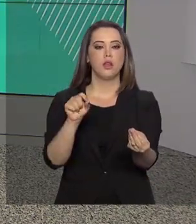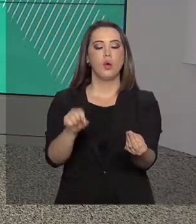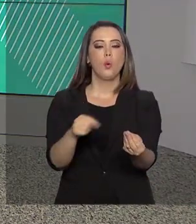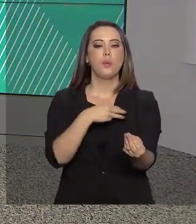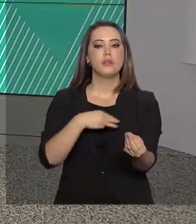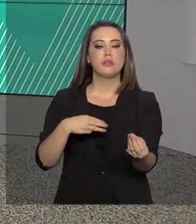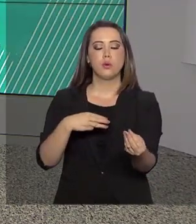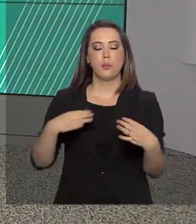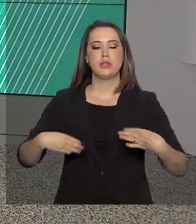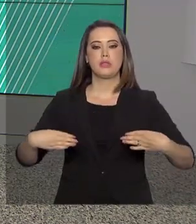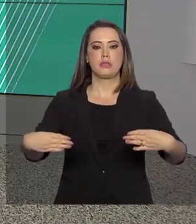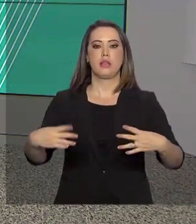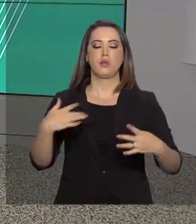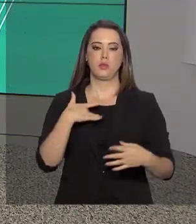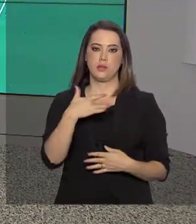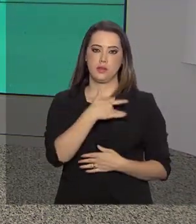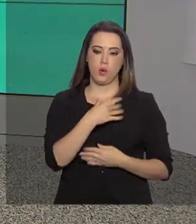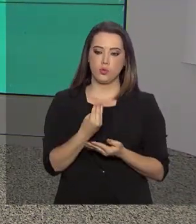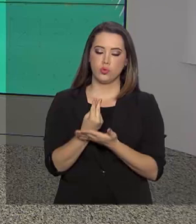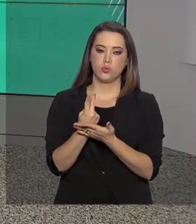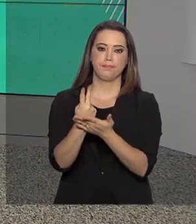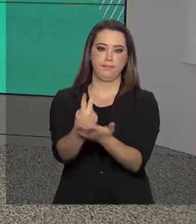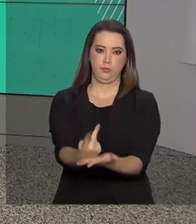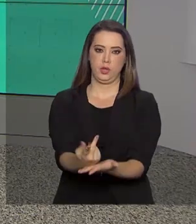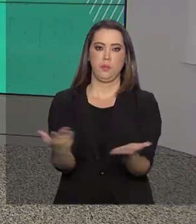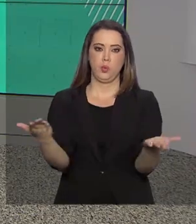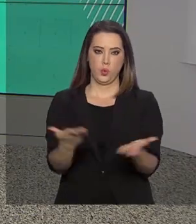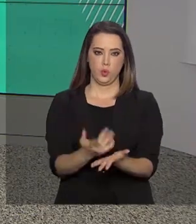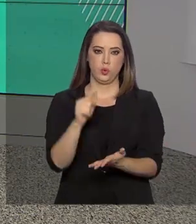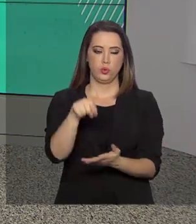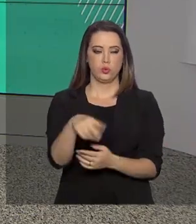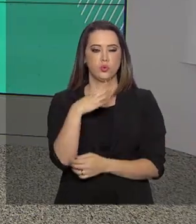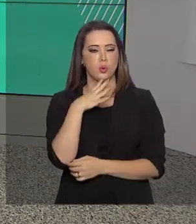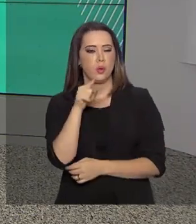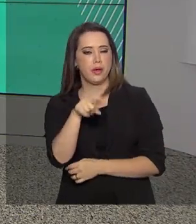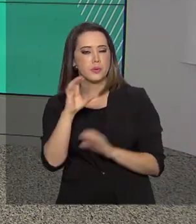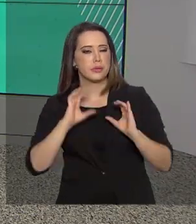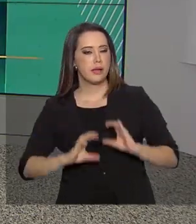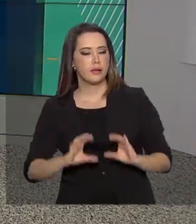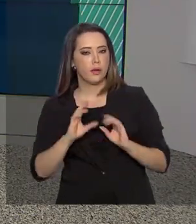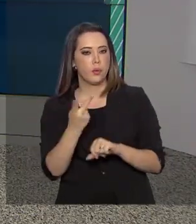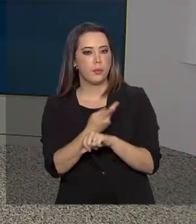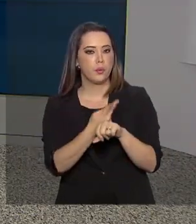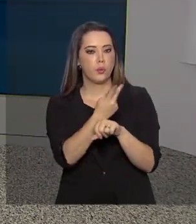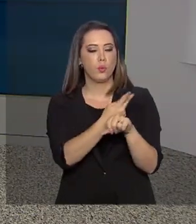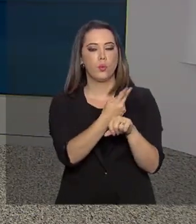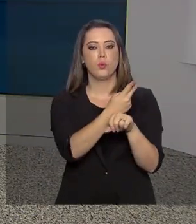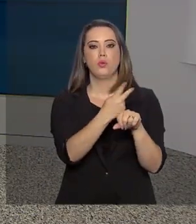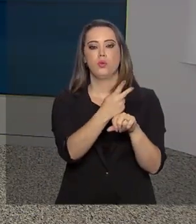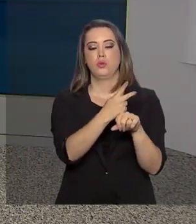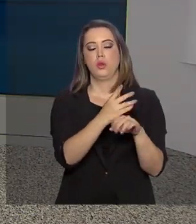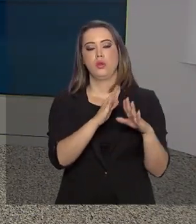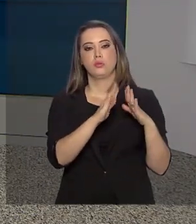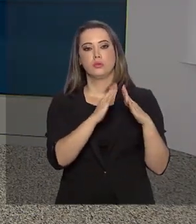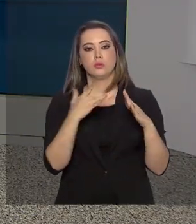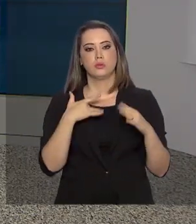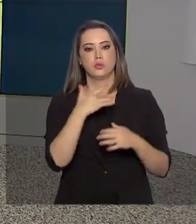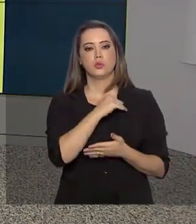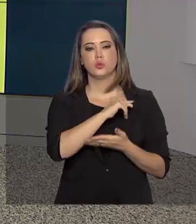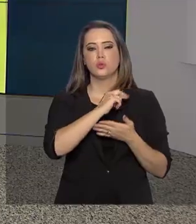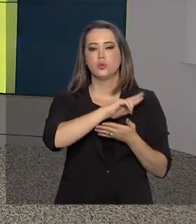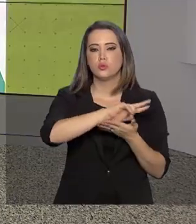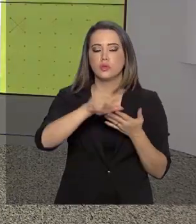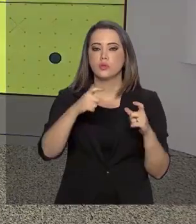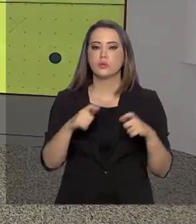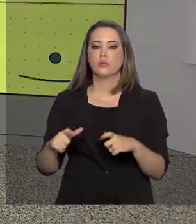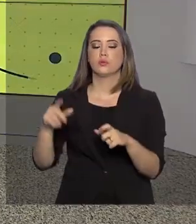Saúde reconhece iniciativas que facilitam a rotina daquele cidadão que procura a atenção primária do Sistema Único de Saúde em várias partes